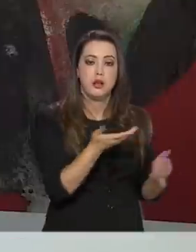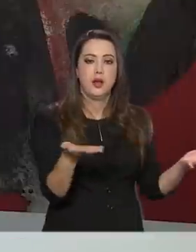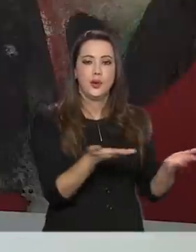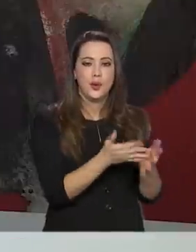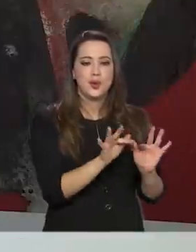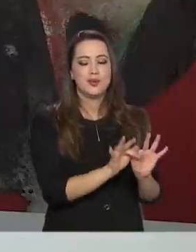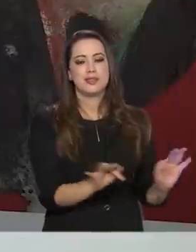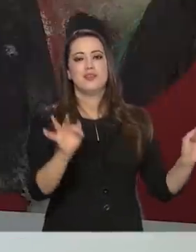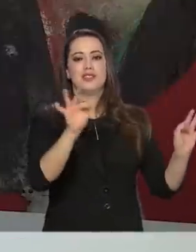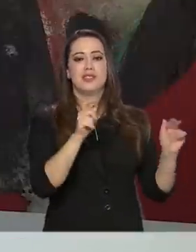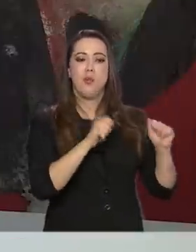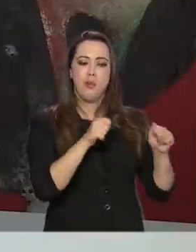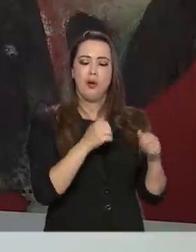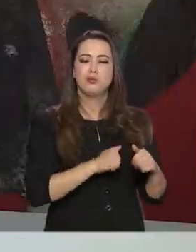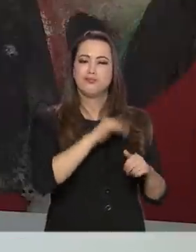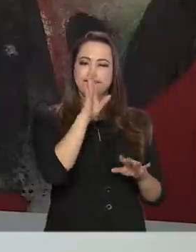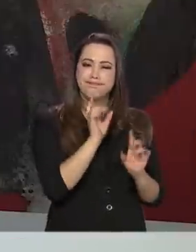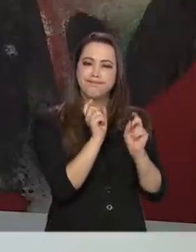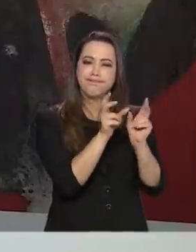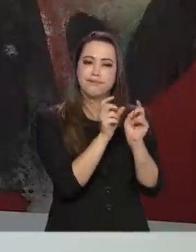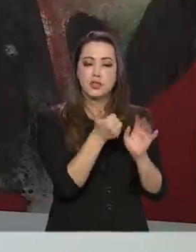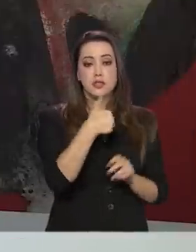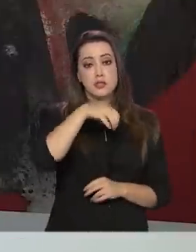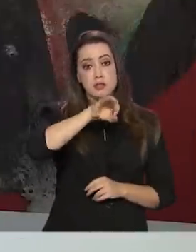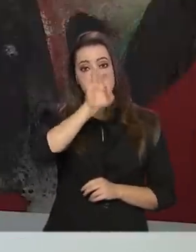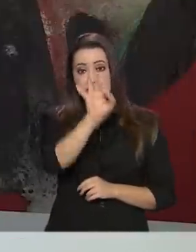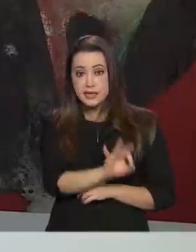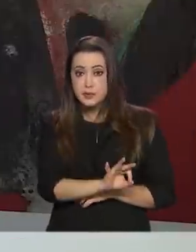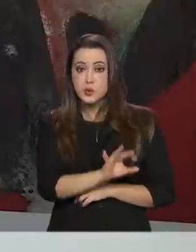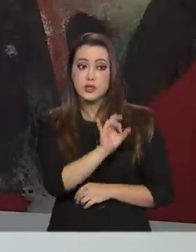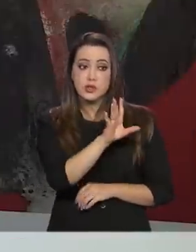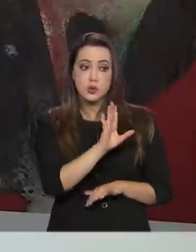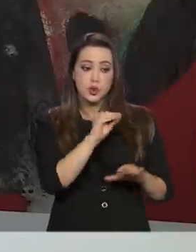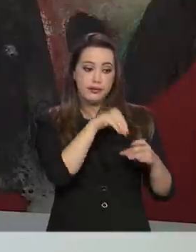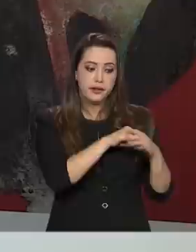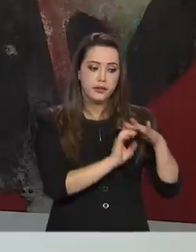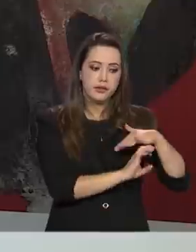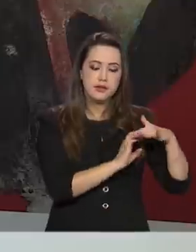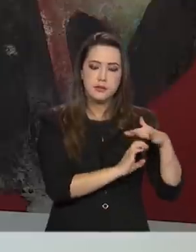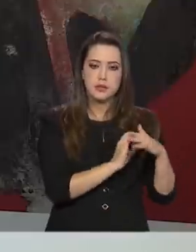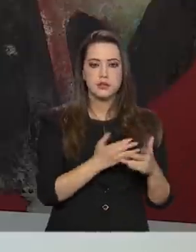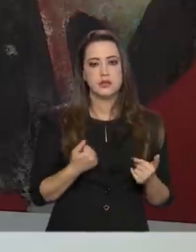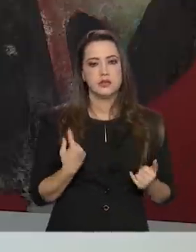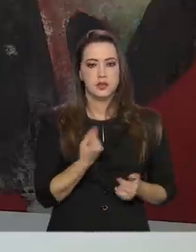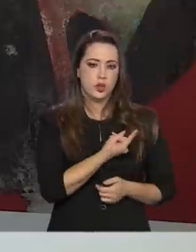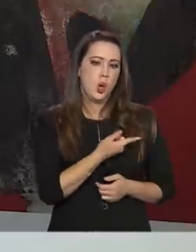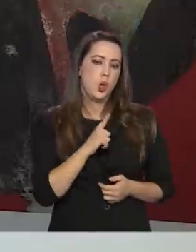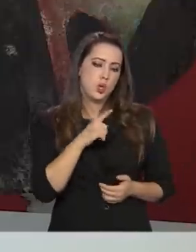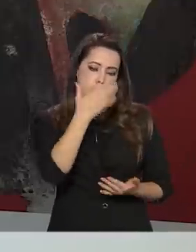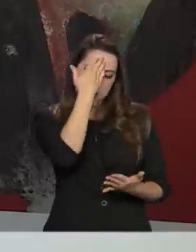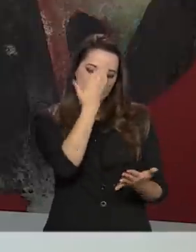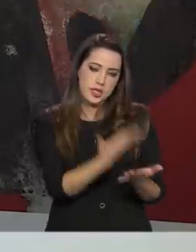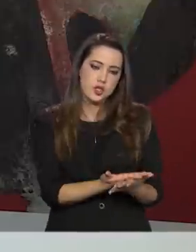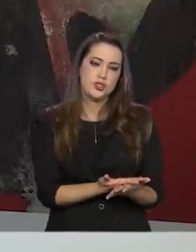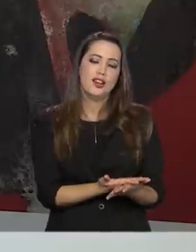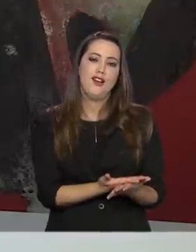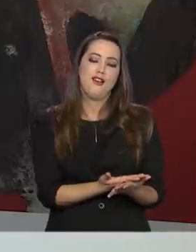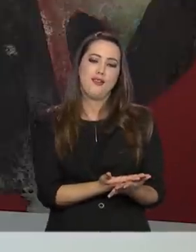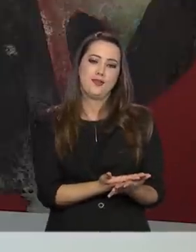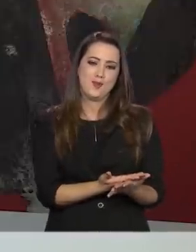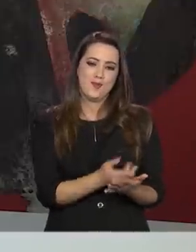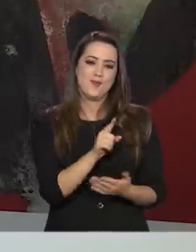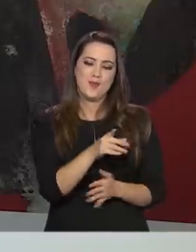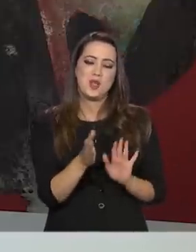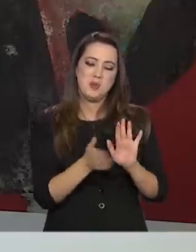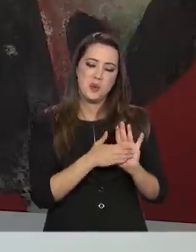nós estimamos que isso pode aumentar em cerca de 10% o comércio só entre as empresas. Então, nós somos muito otimistas em relação a essa